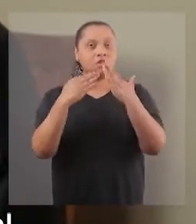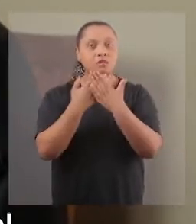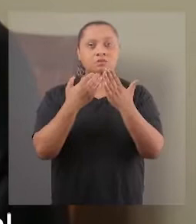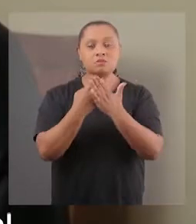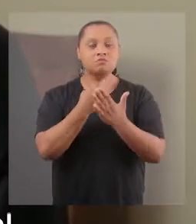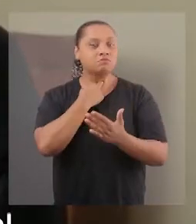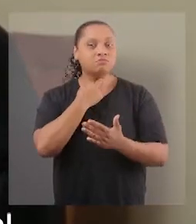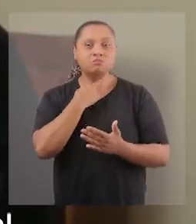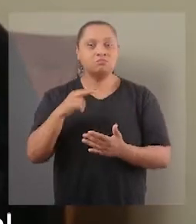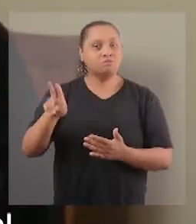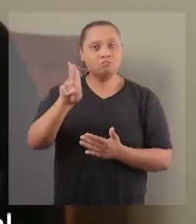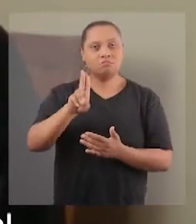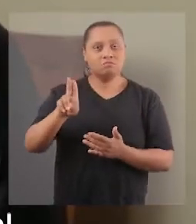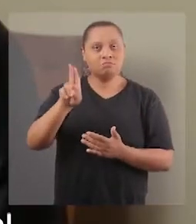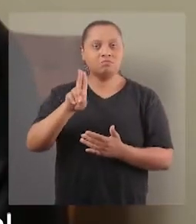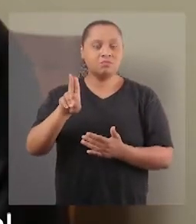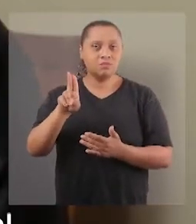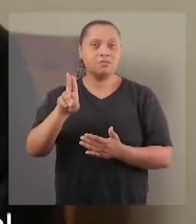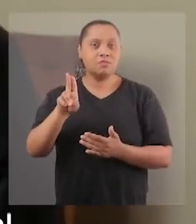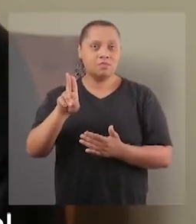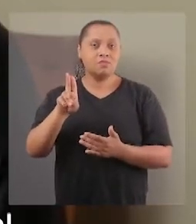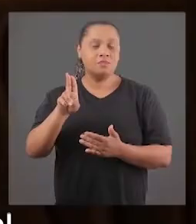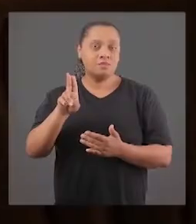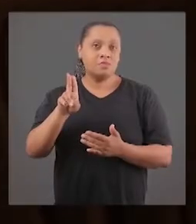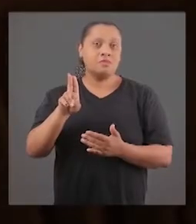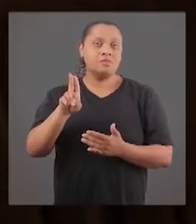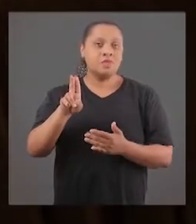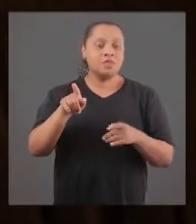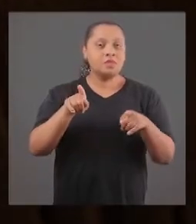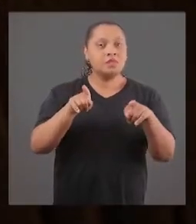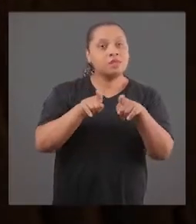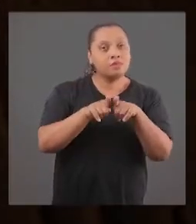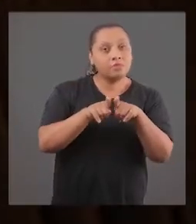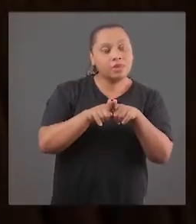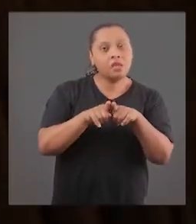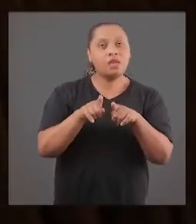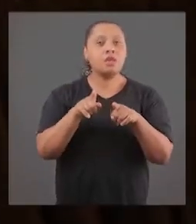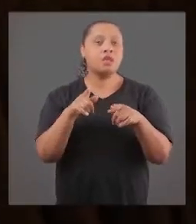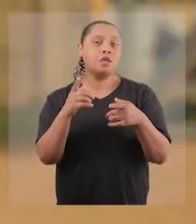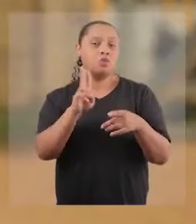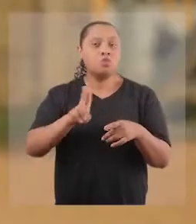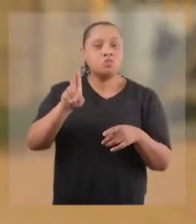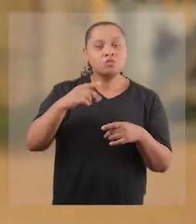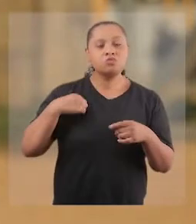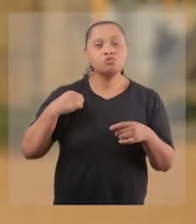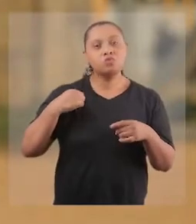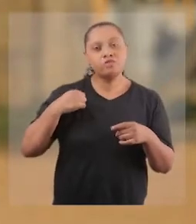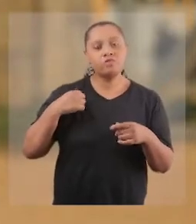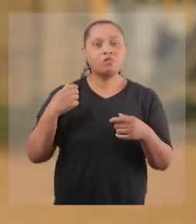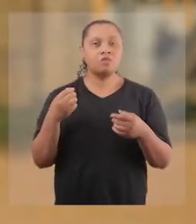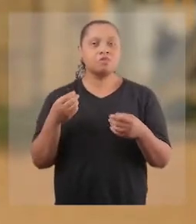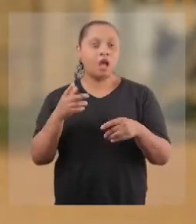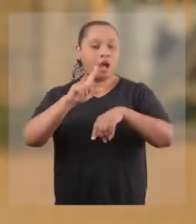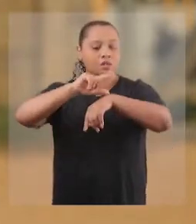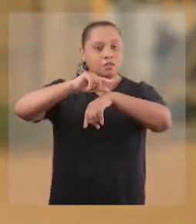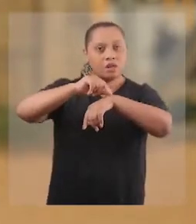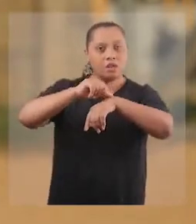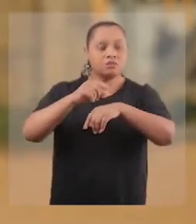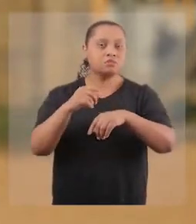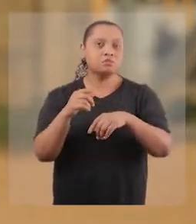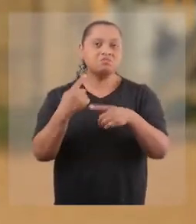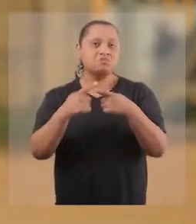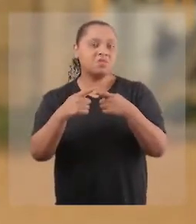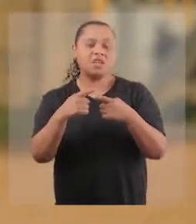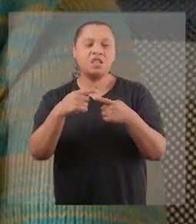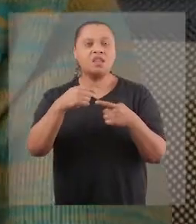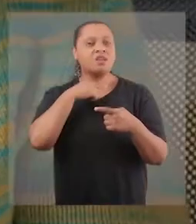escola, ele é praticamente inutilizável. Não tem segurança também uma pessoa que fique ali. A questão dos uniformes também, que